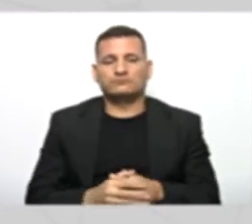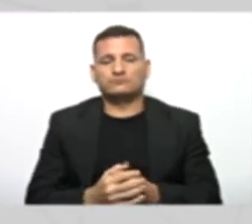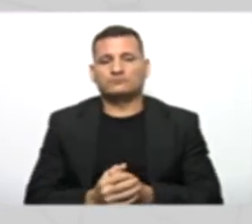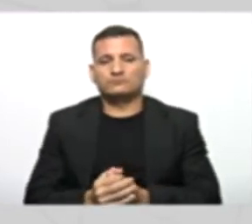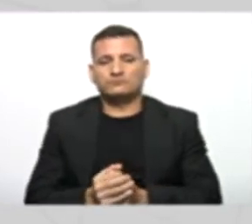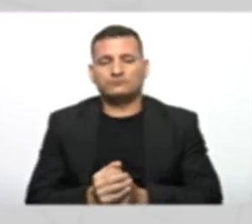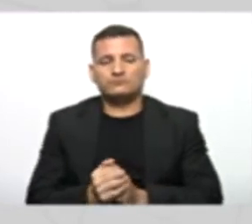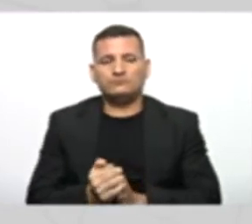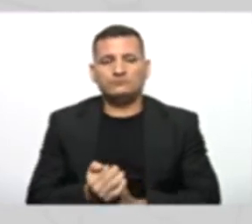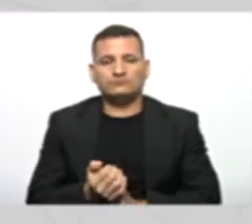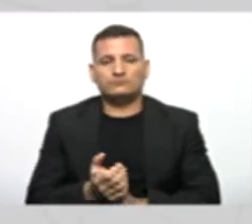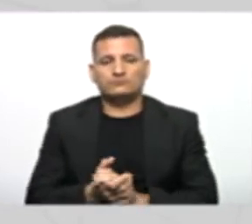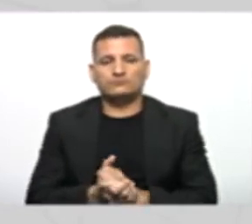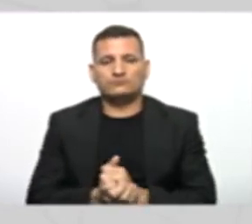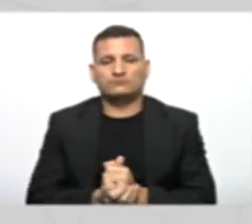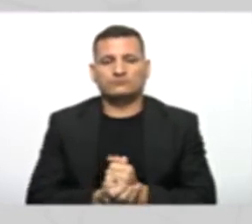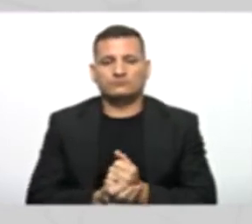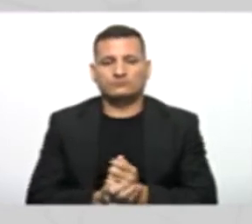Digite